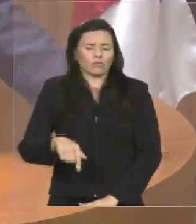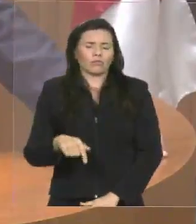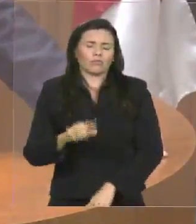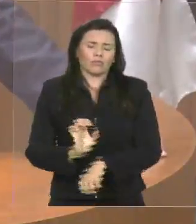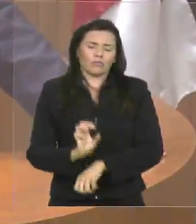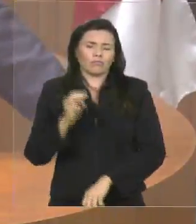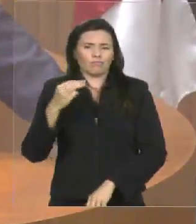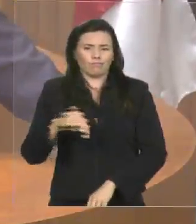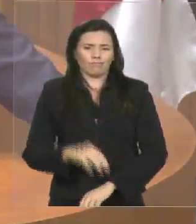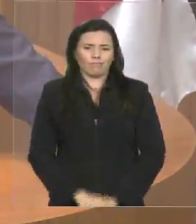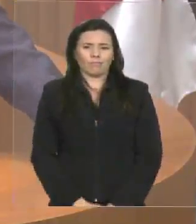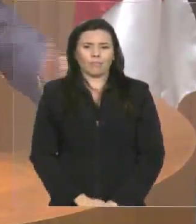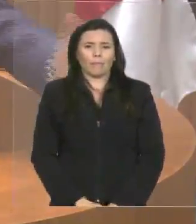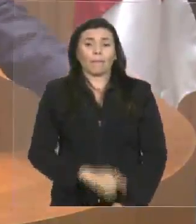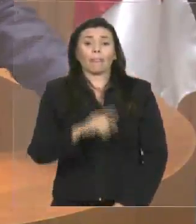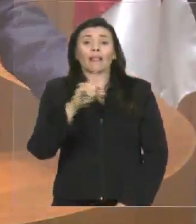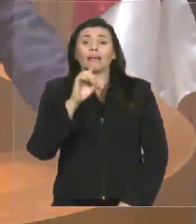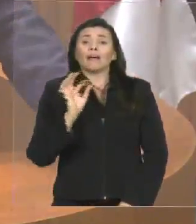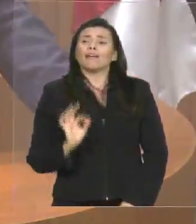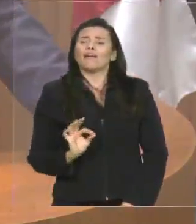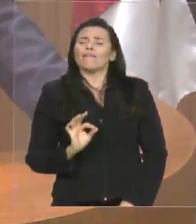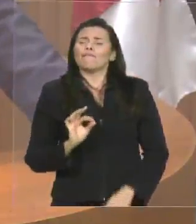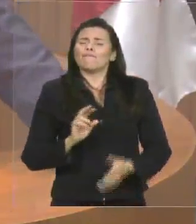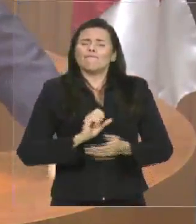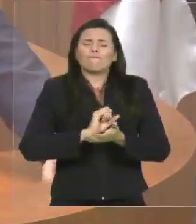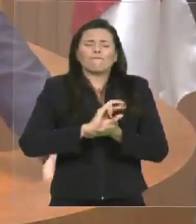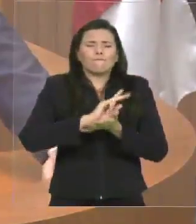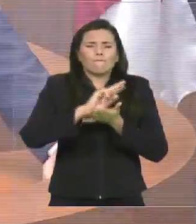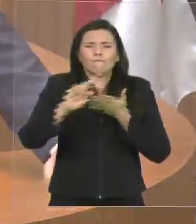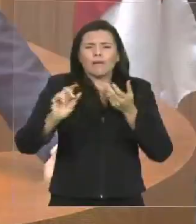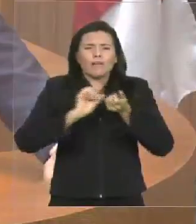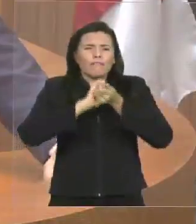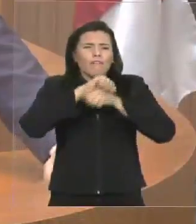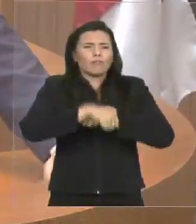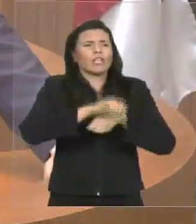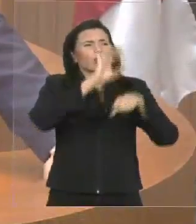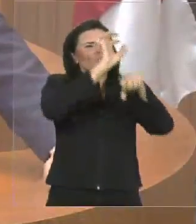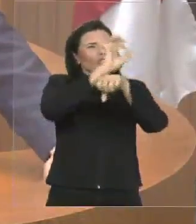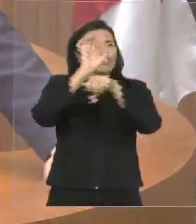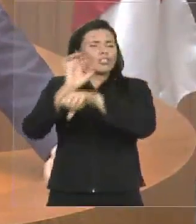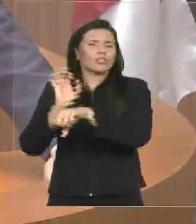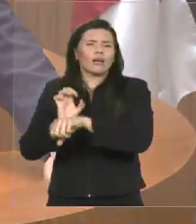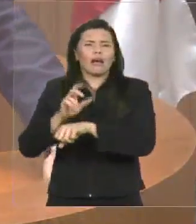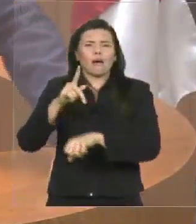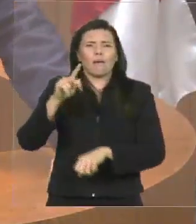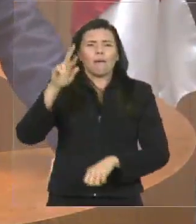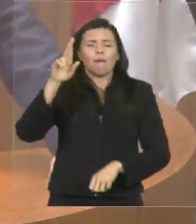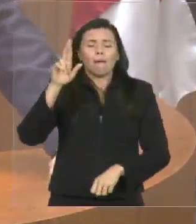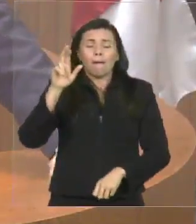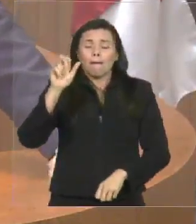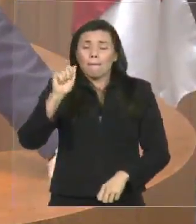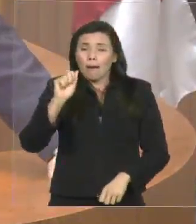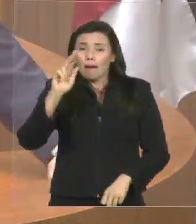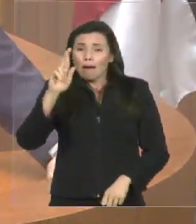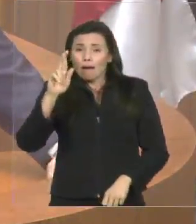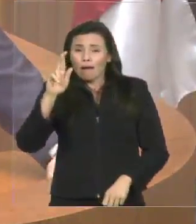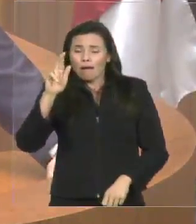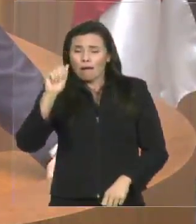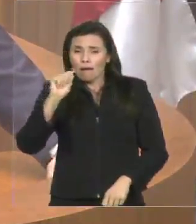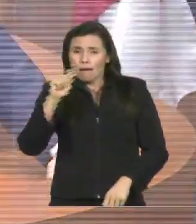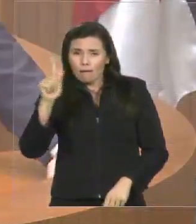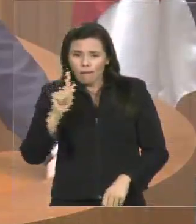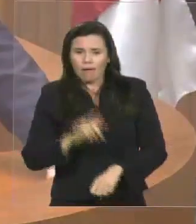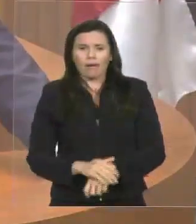a Universidade Federal do Pernambuco e várias outras universidades. O caminho da bonificação é um caminho que reforça as